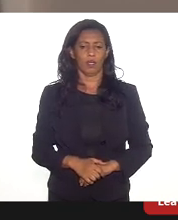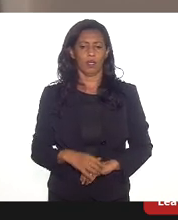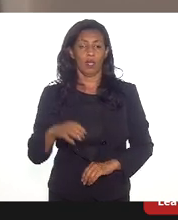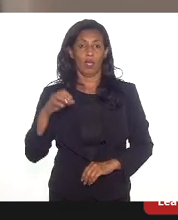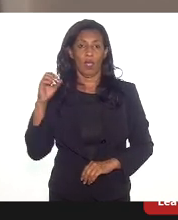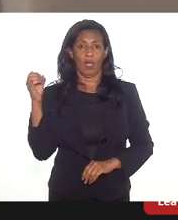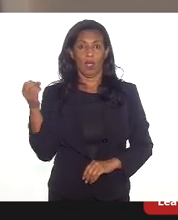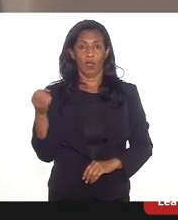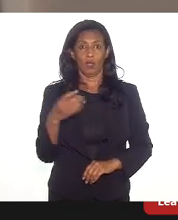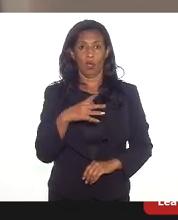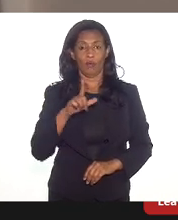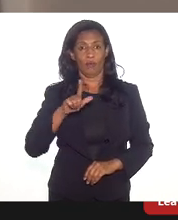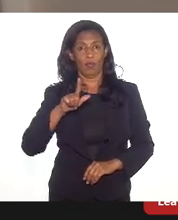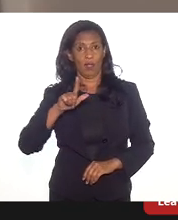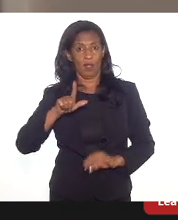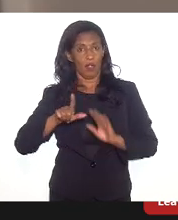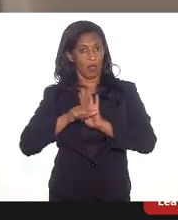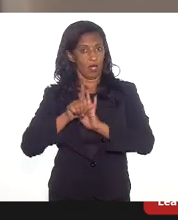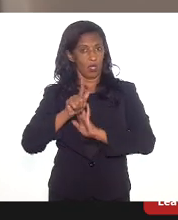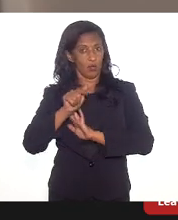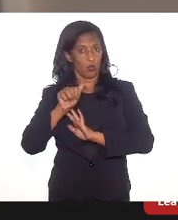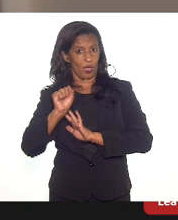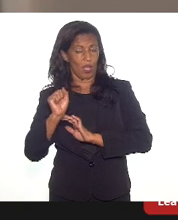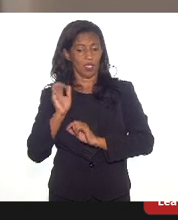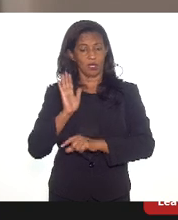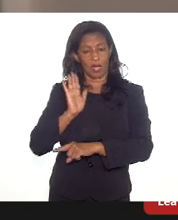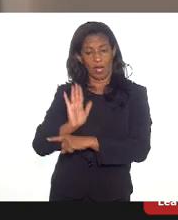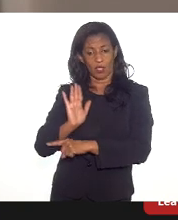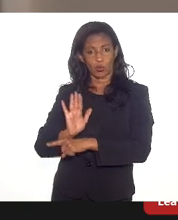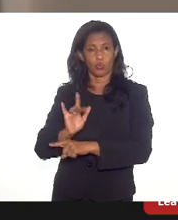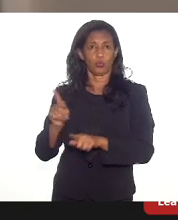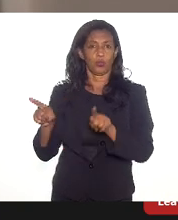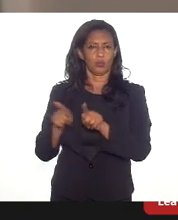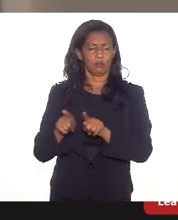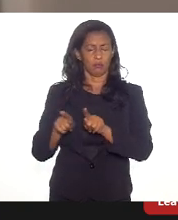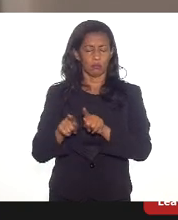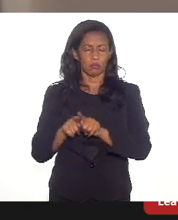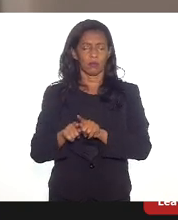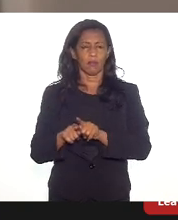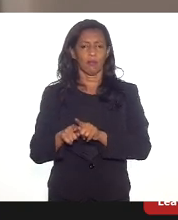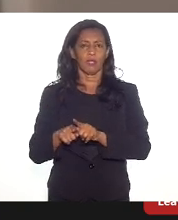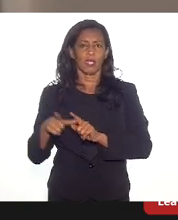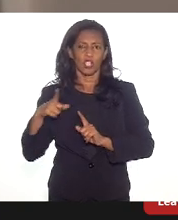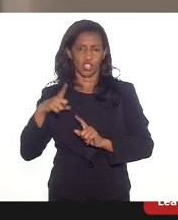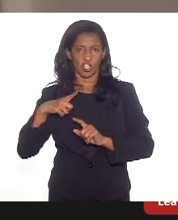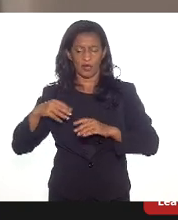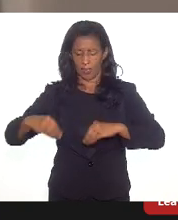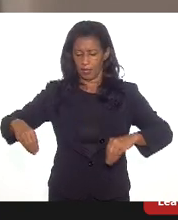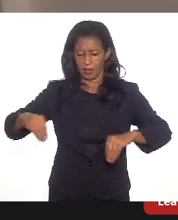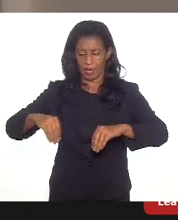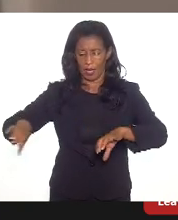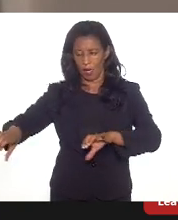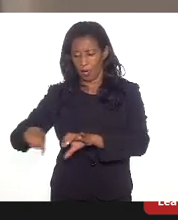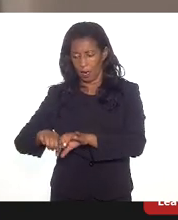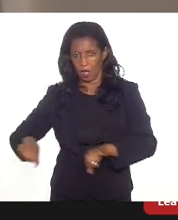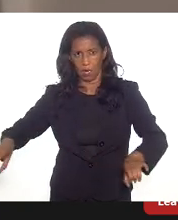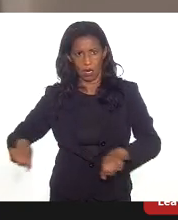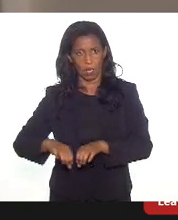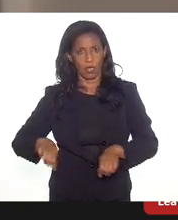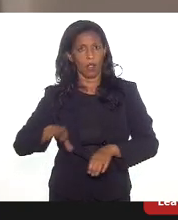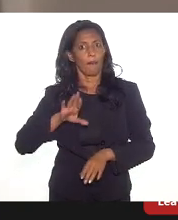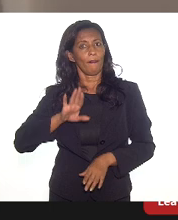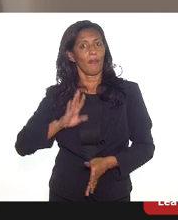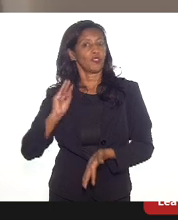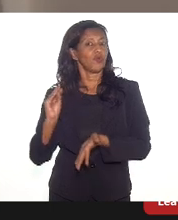nova lei do gás ajuda o melhor uso da infraestrutura de gás que já tem em terra, mas ela em si não